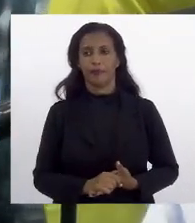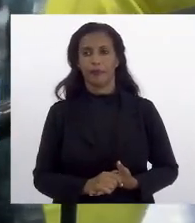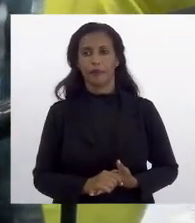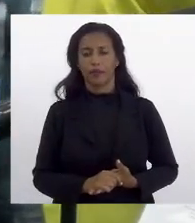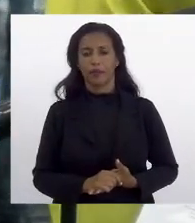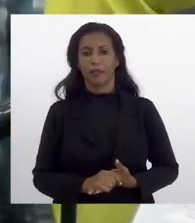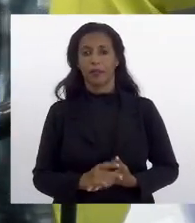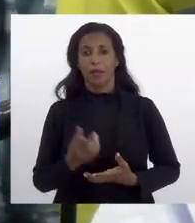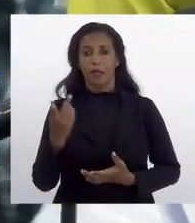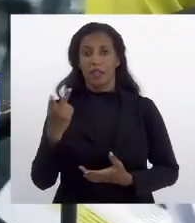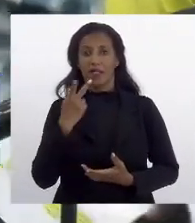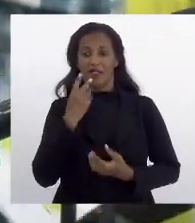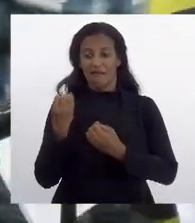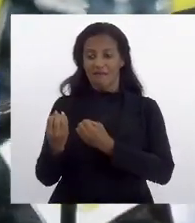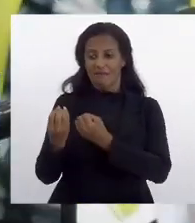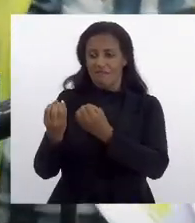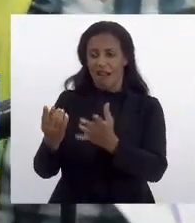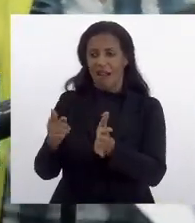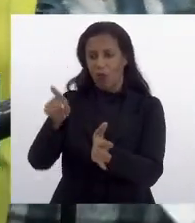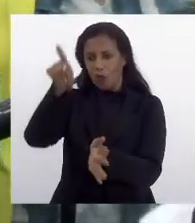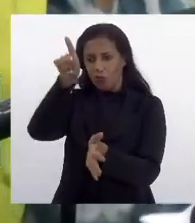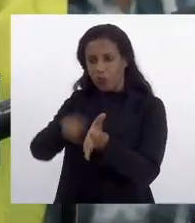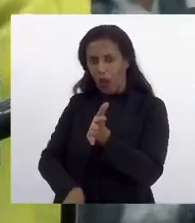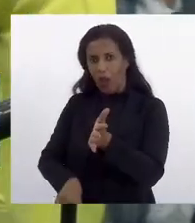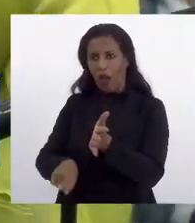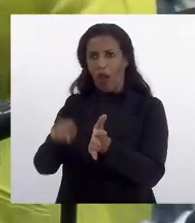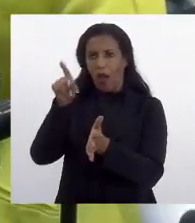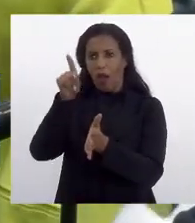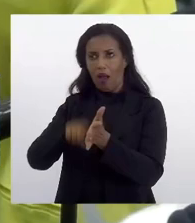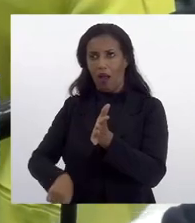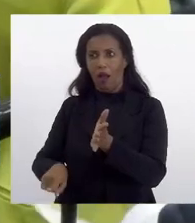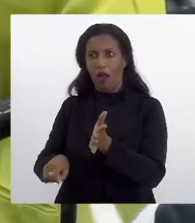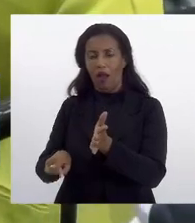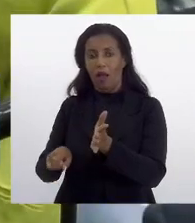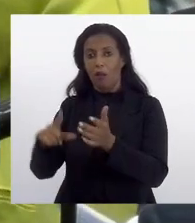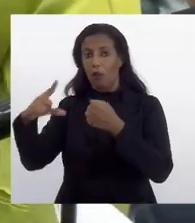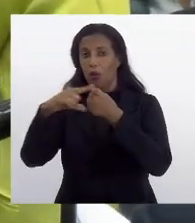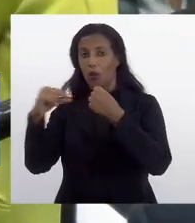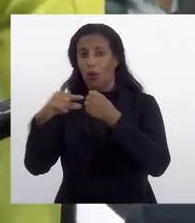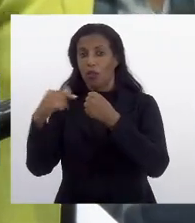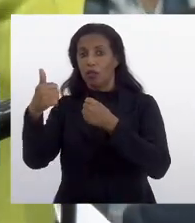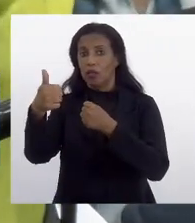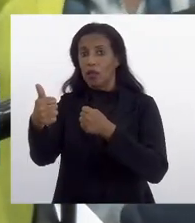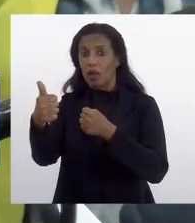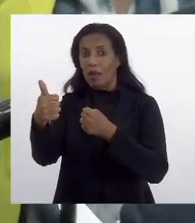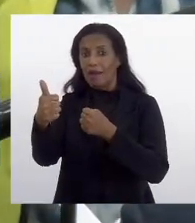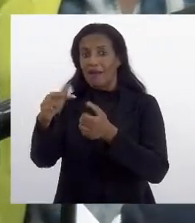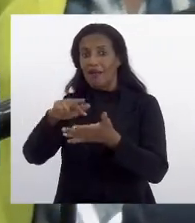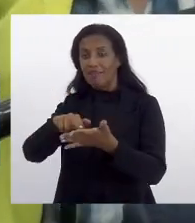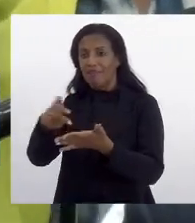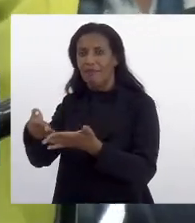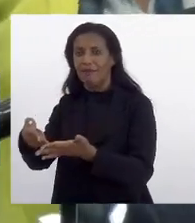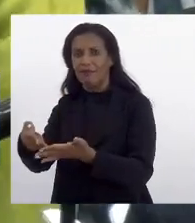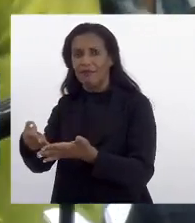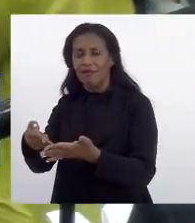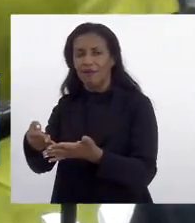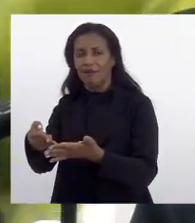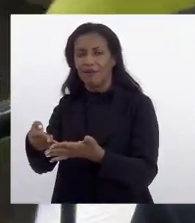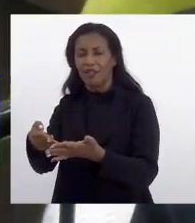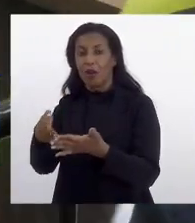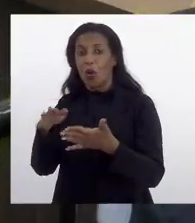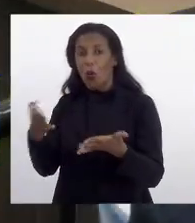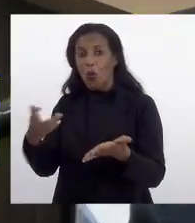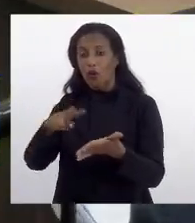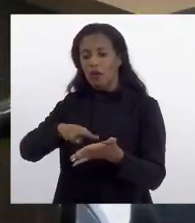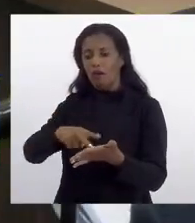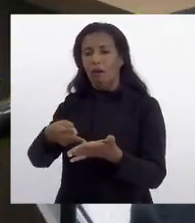ele dá isenção porque o artigo primeiro internaliza. Então, quando